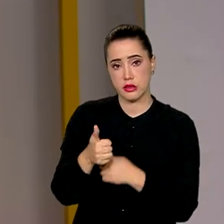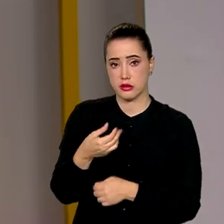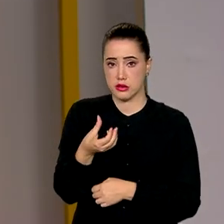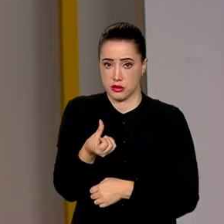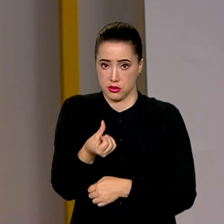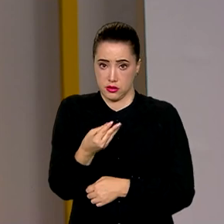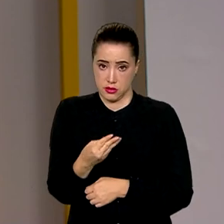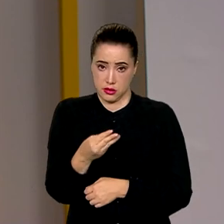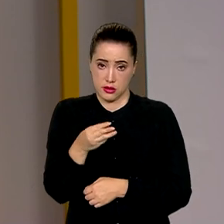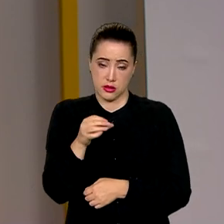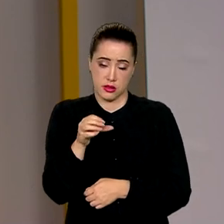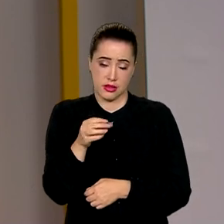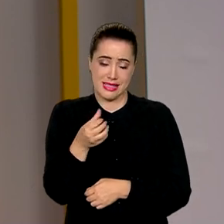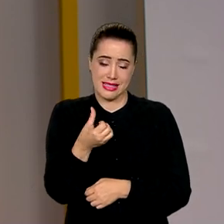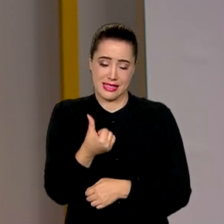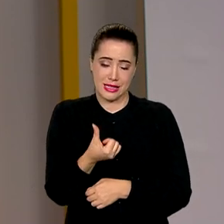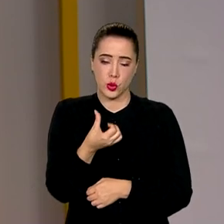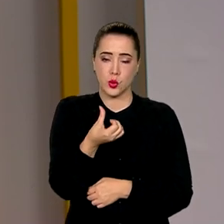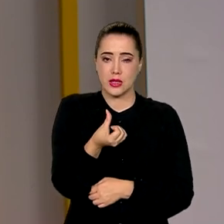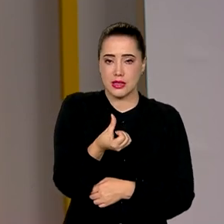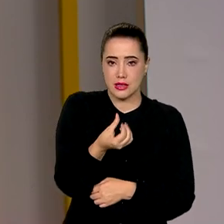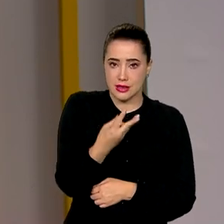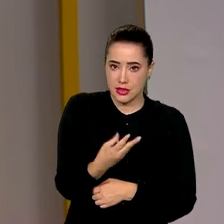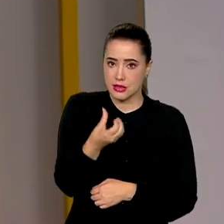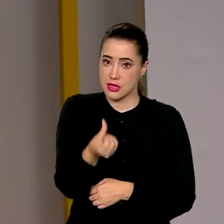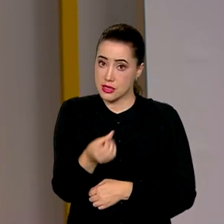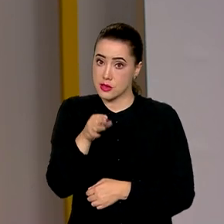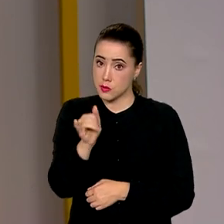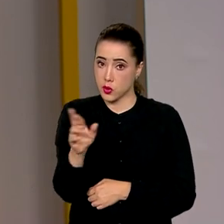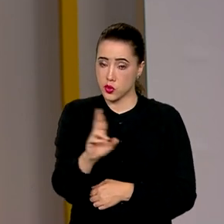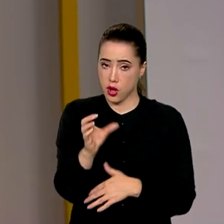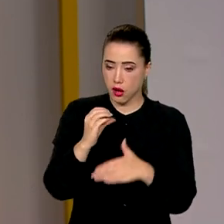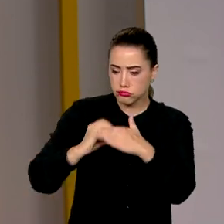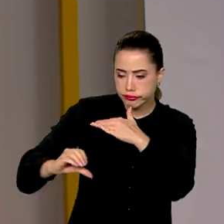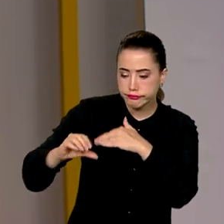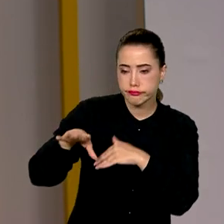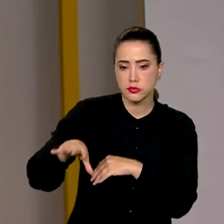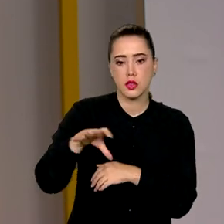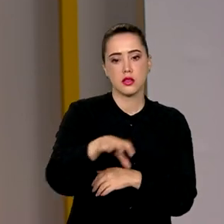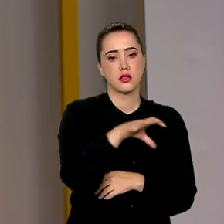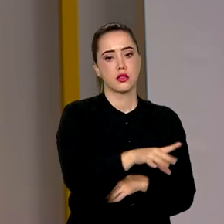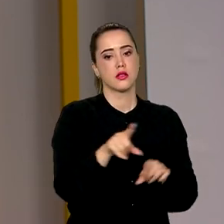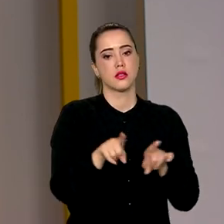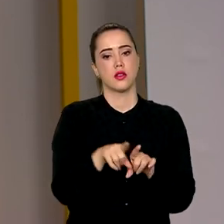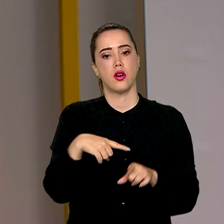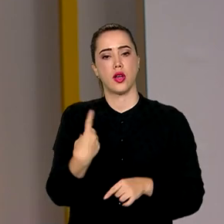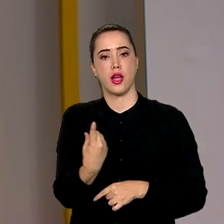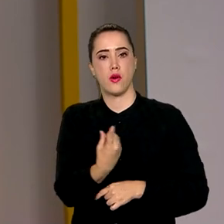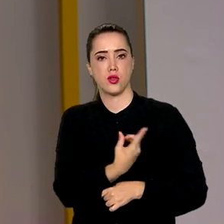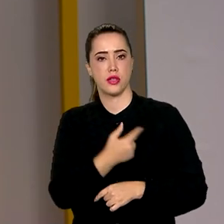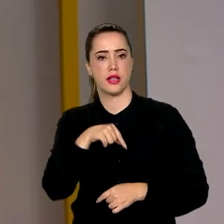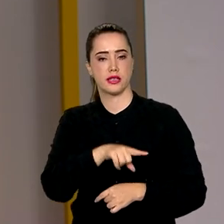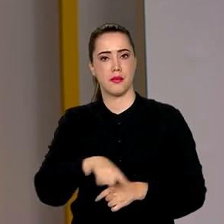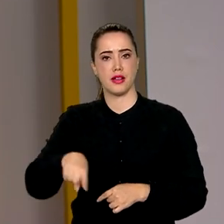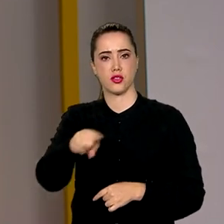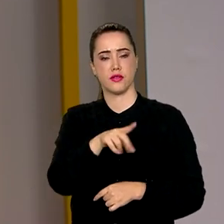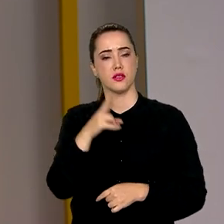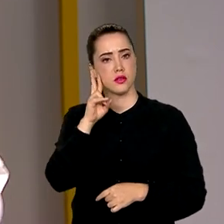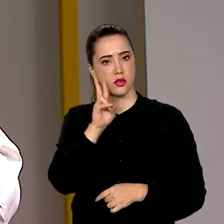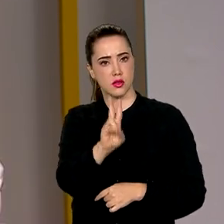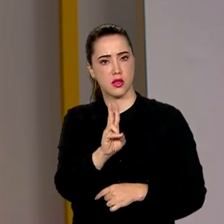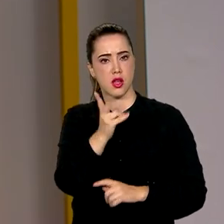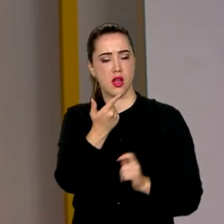136 bilhões de reais entre as obras aprovadas. A ideia é beneficiar as prefeituras, dividir a gestão dos